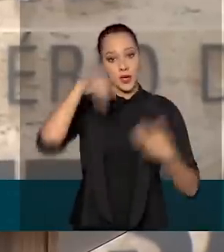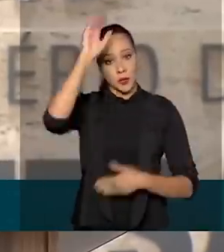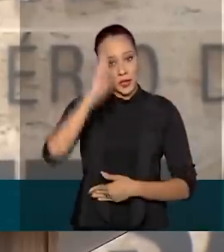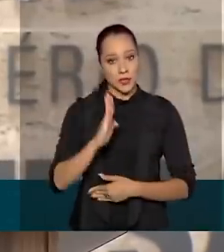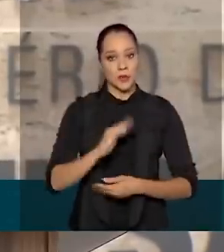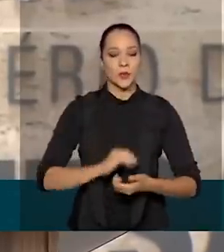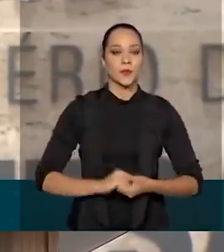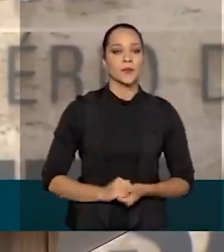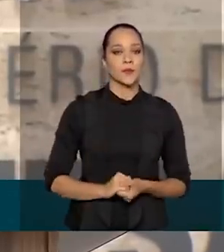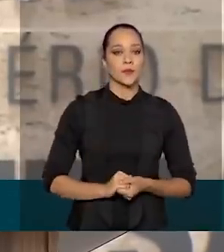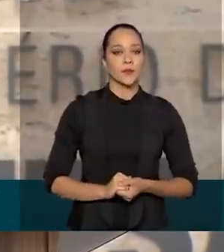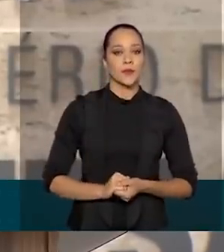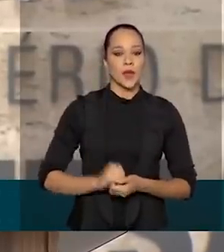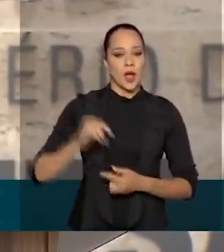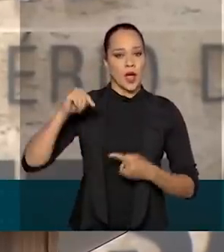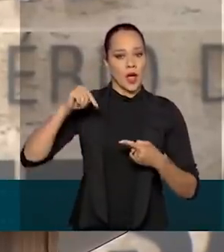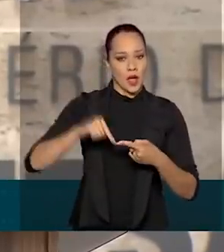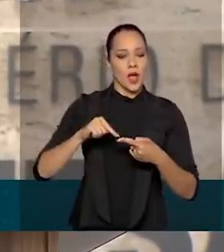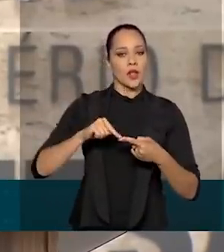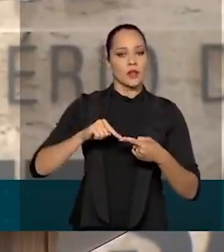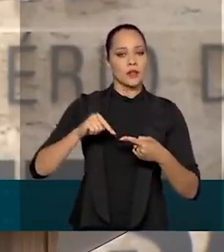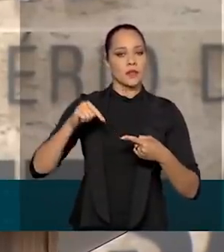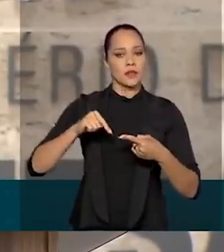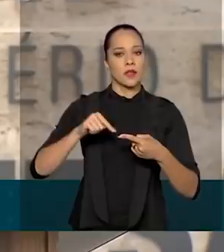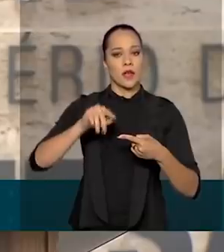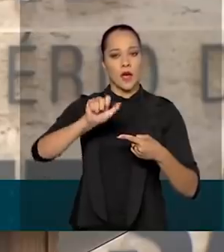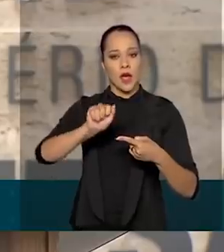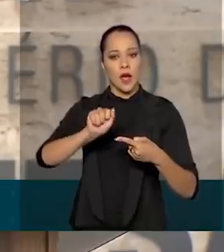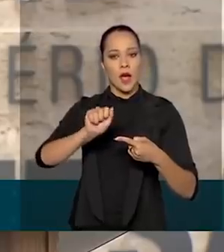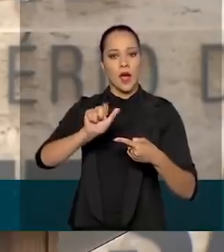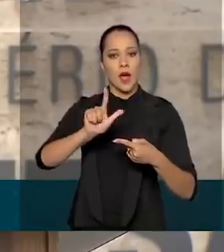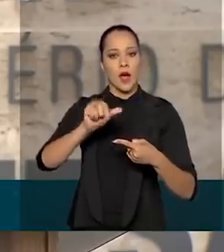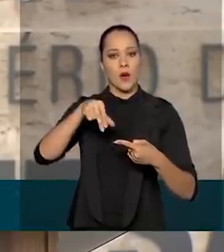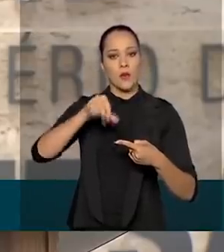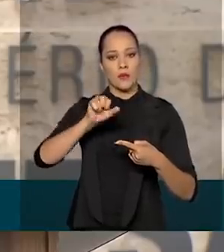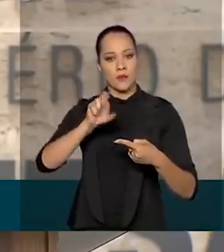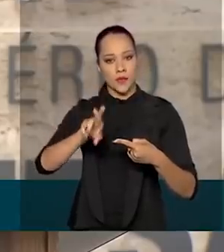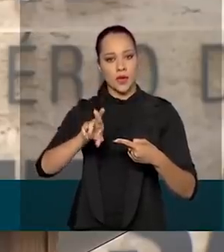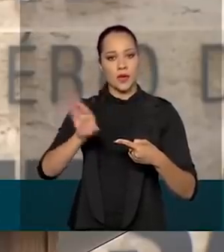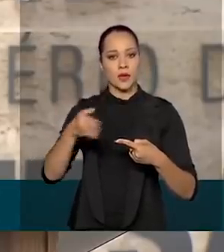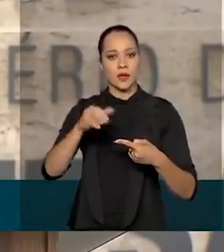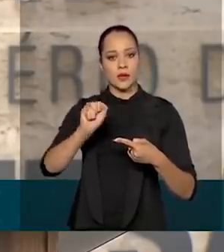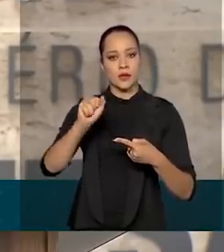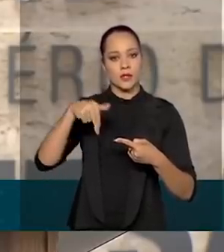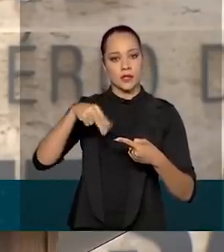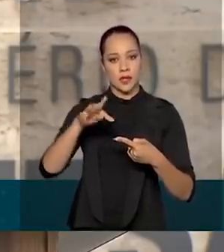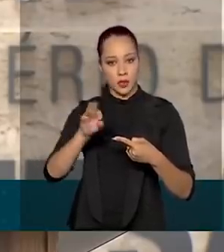o Almirante de Esquadra Almir Garnier Santos.